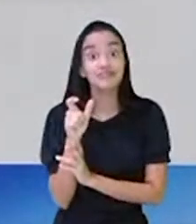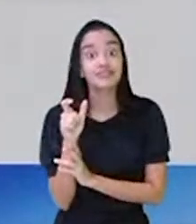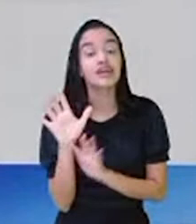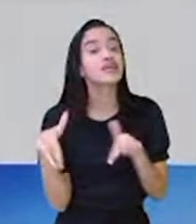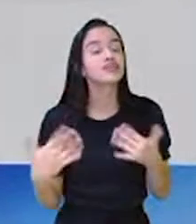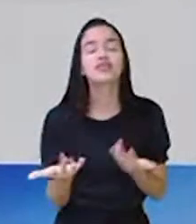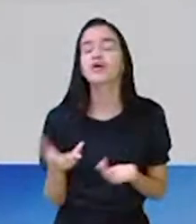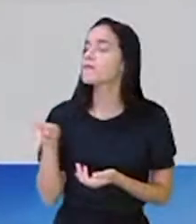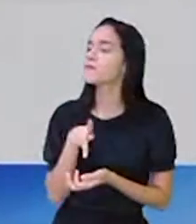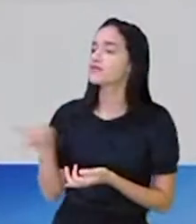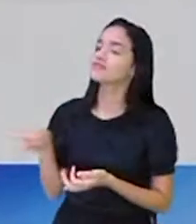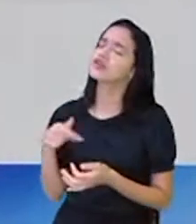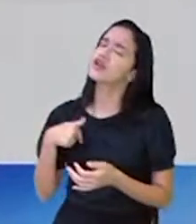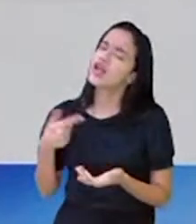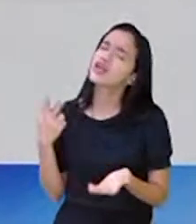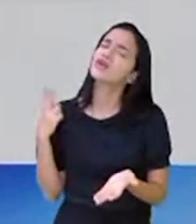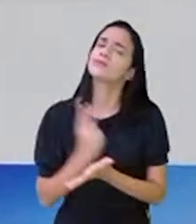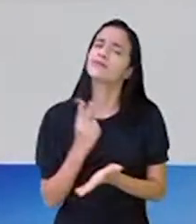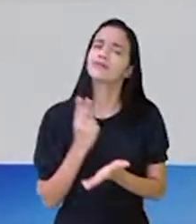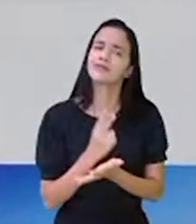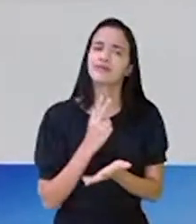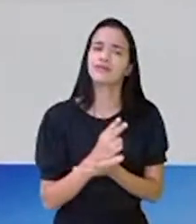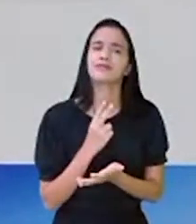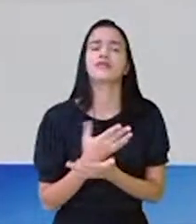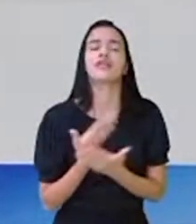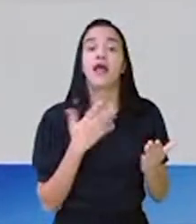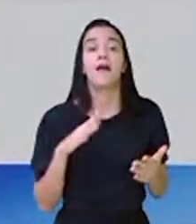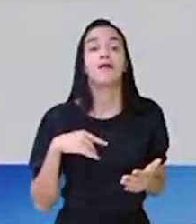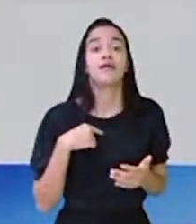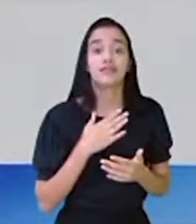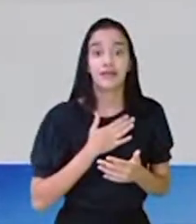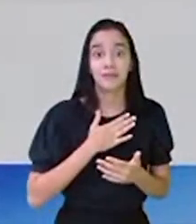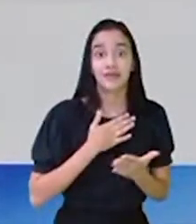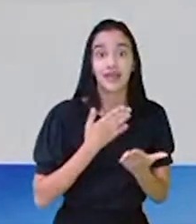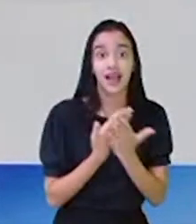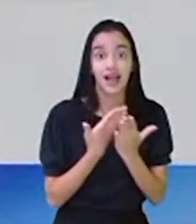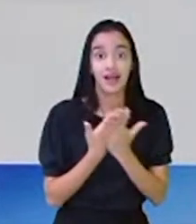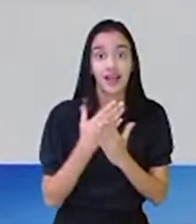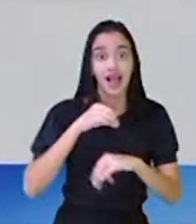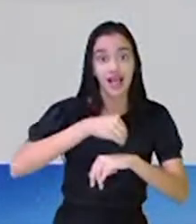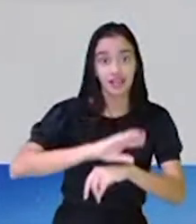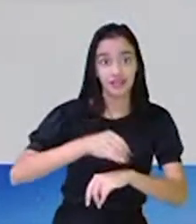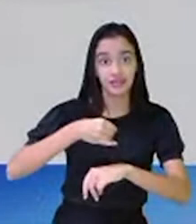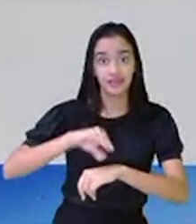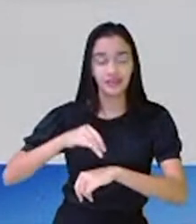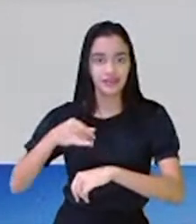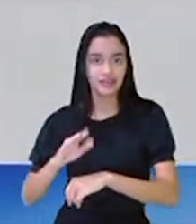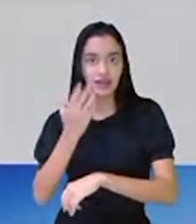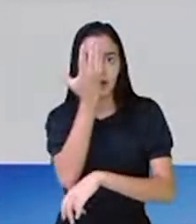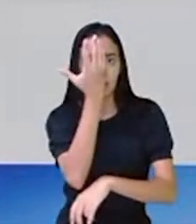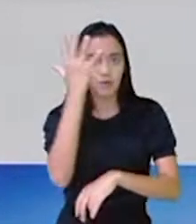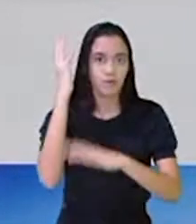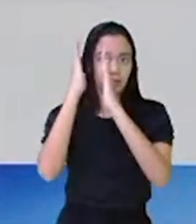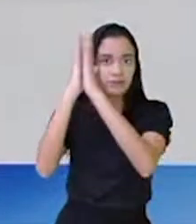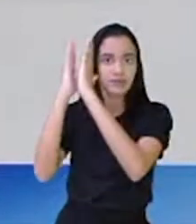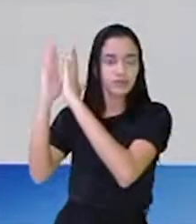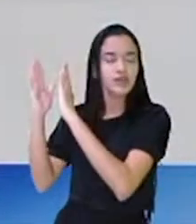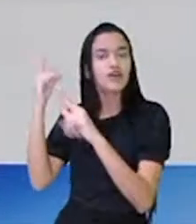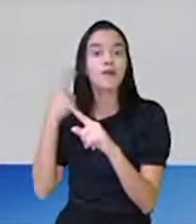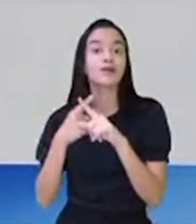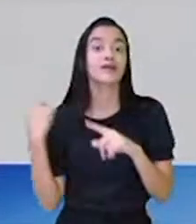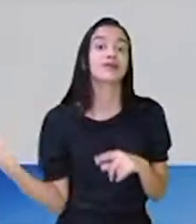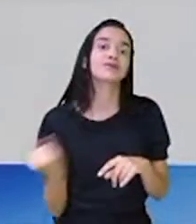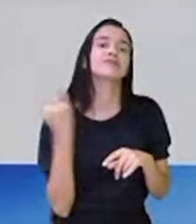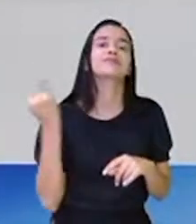E aí, professora Cátia, eu sempre trago aqui na minha aula dicas de livros da árvore. Por quê? Porque é